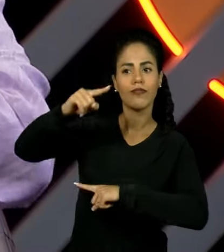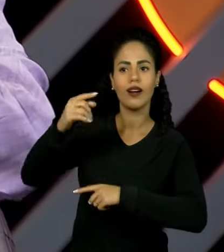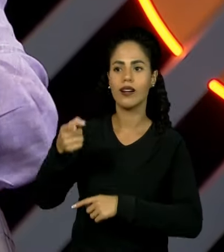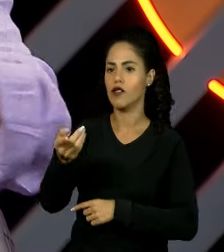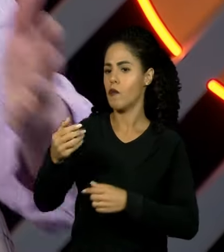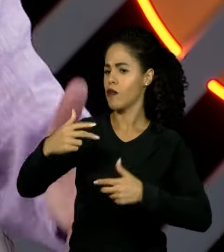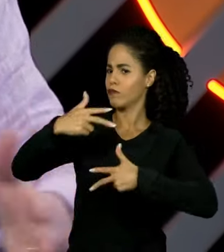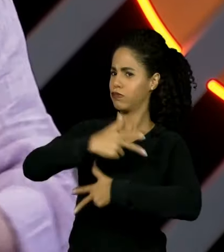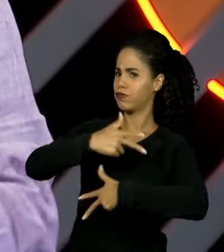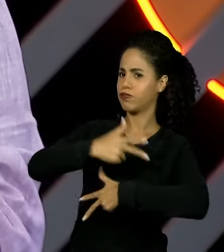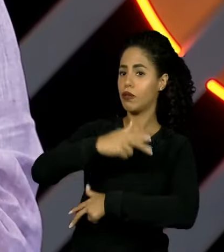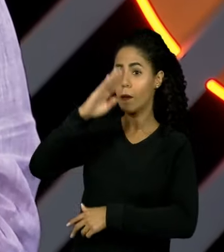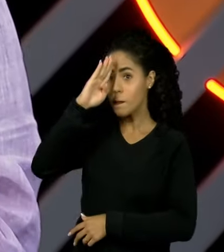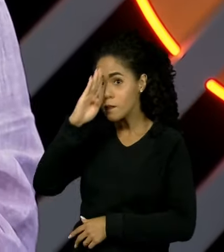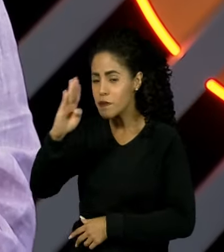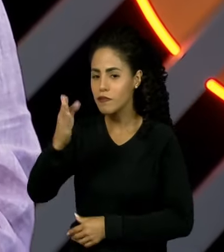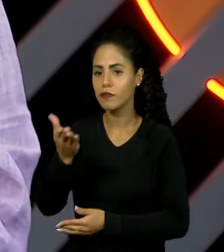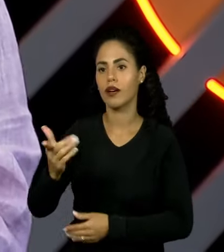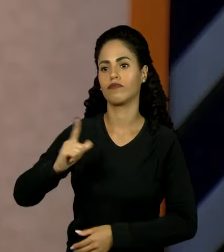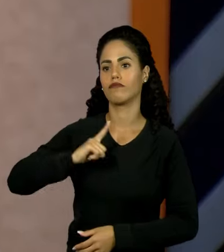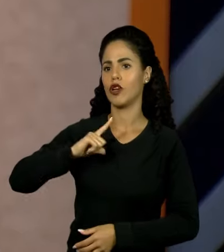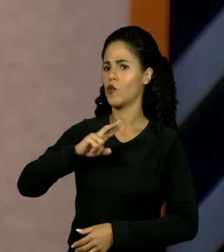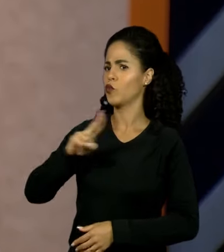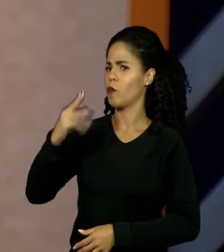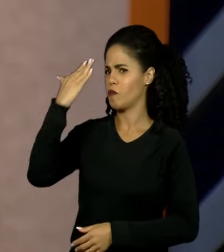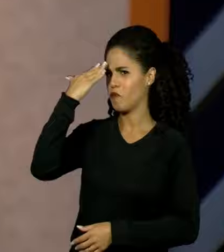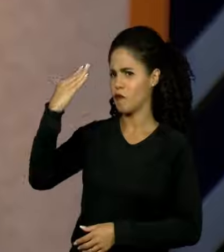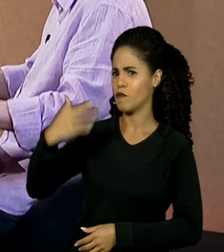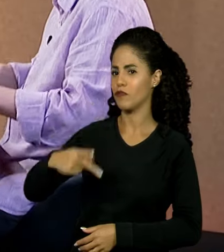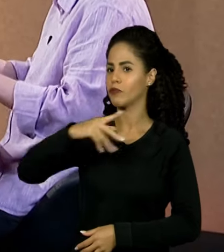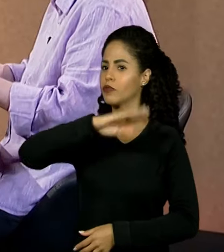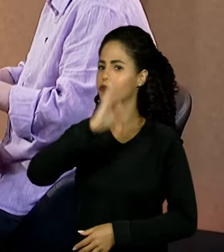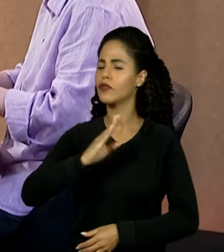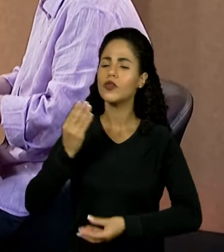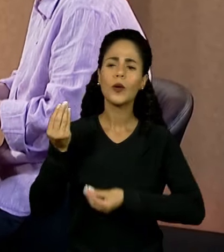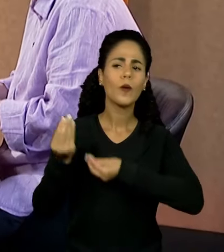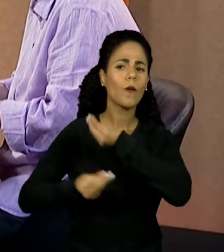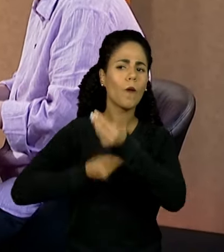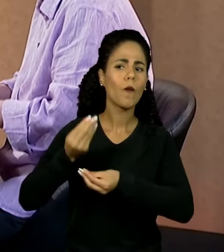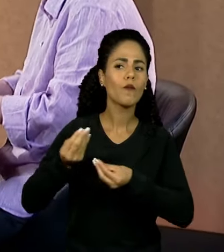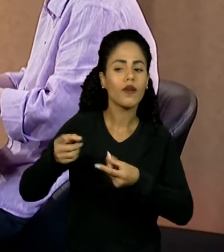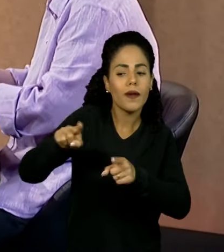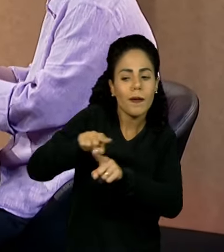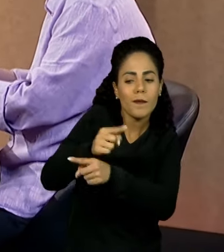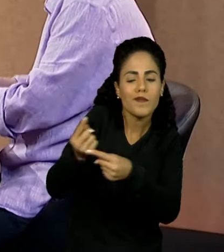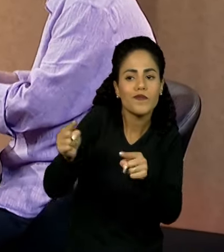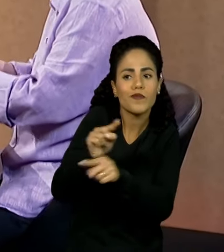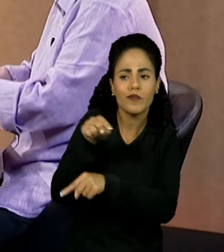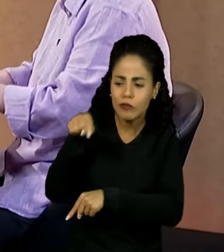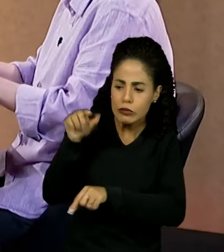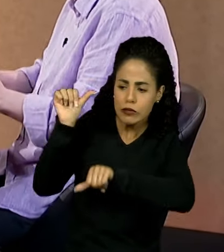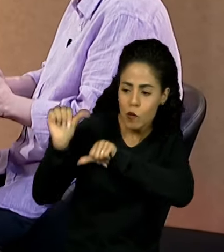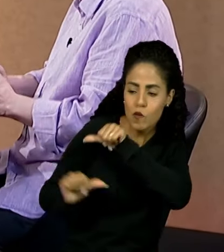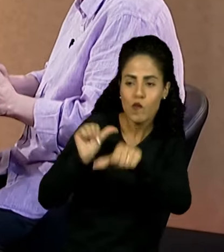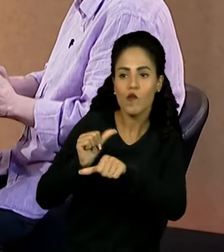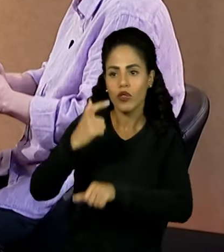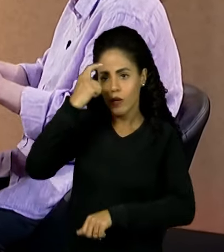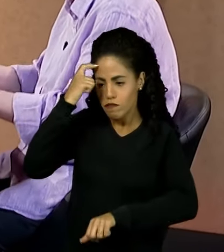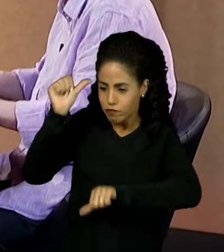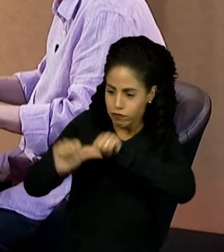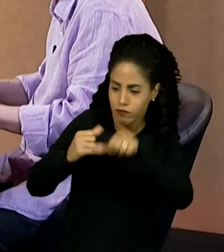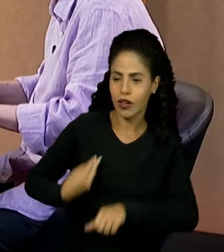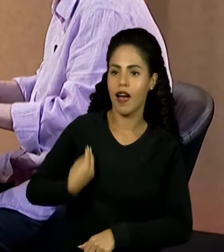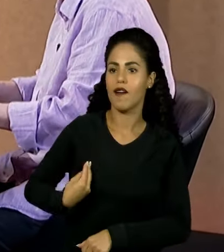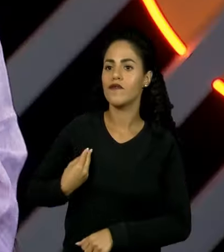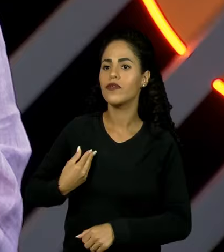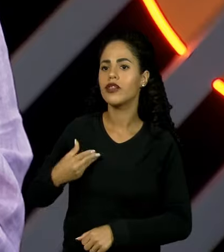um dos principais nomes do rap brasileiro. Como a música pode mudar a trajetória de um